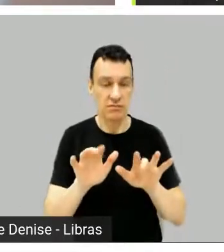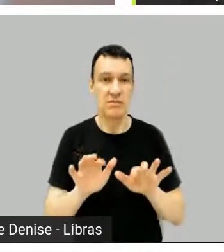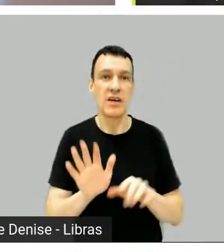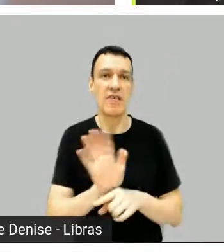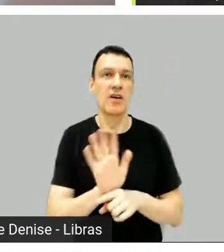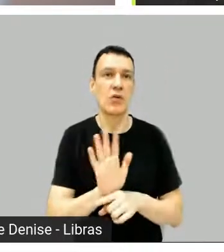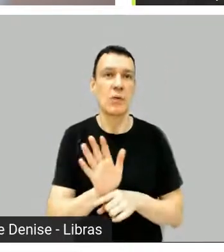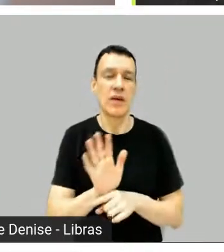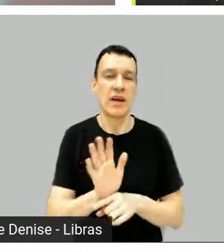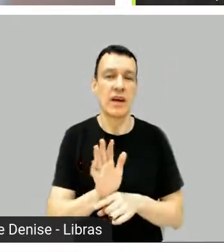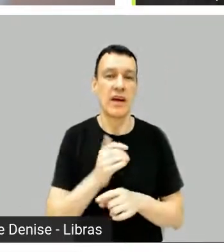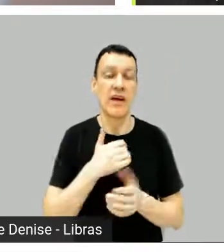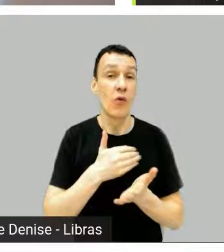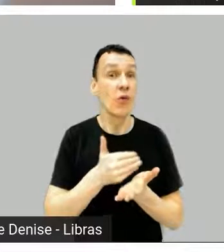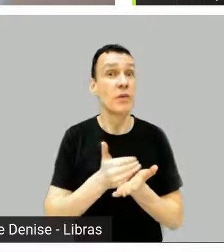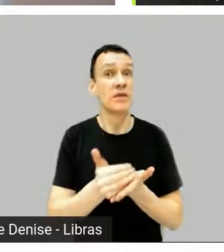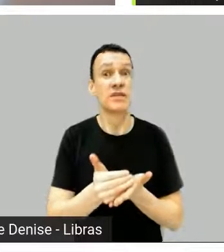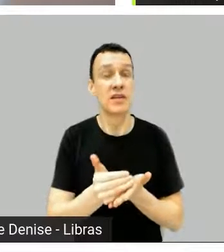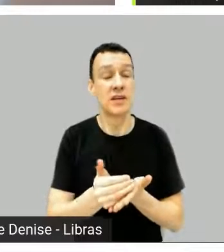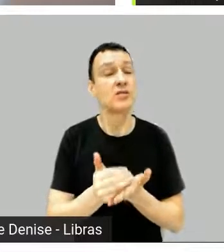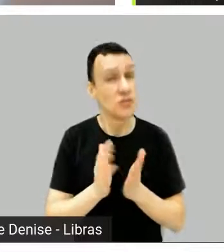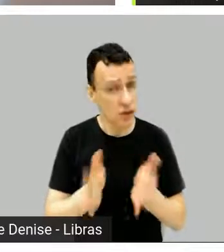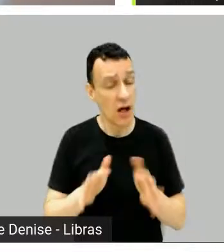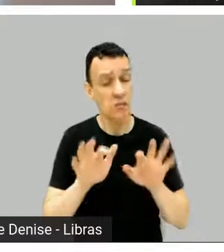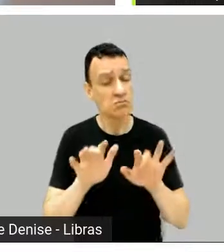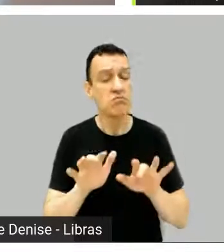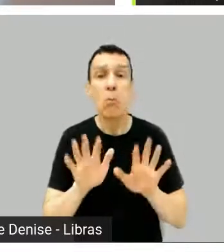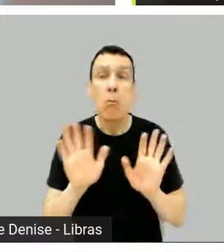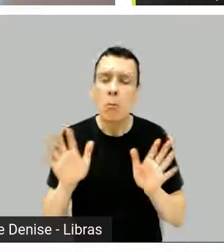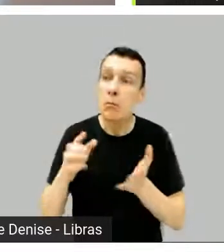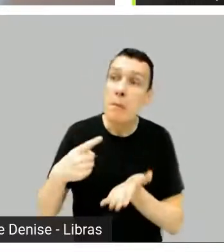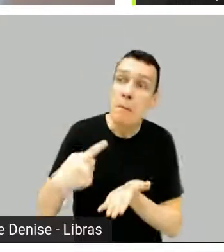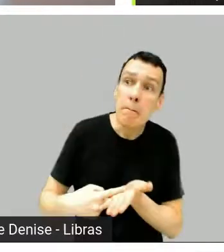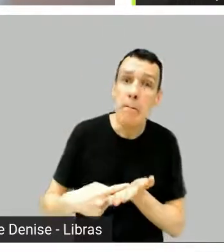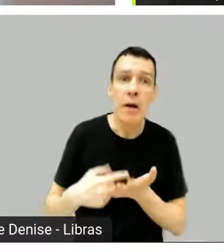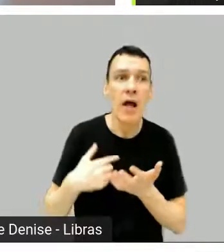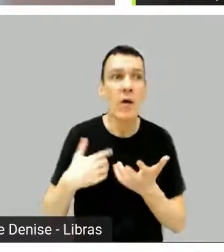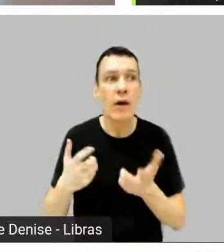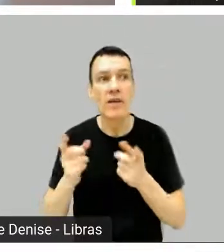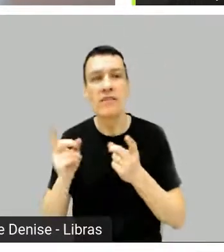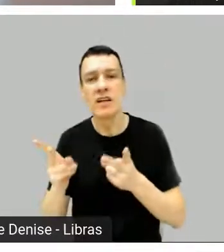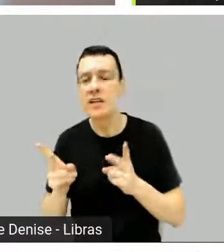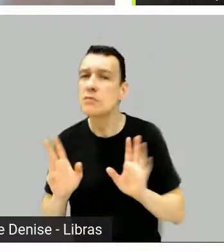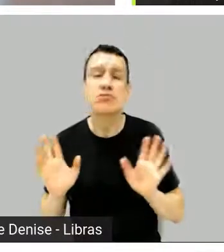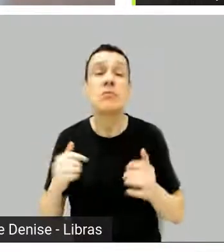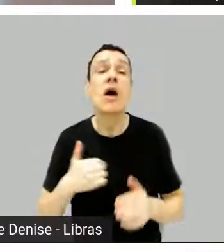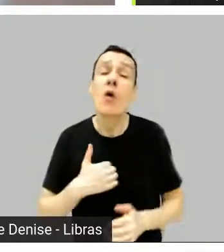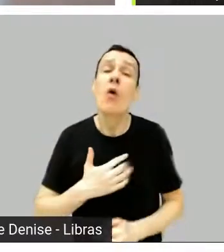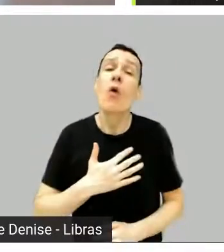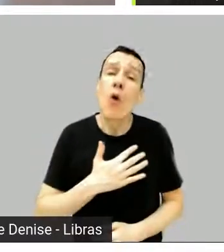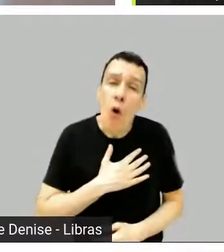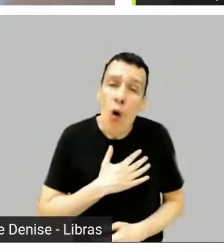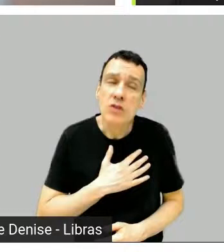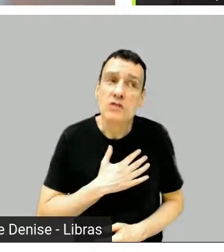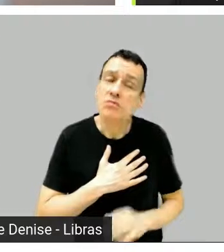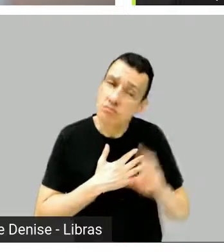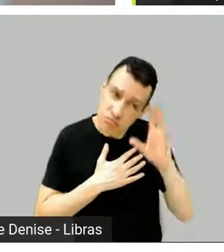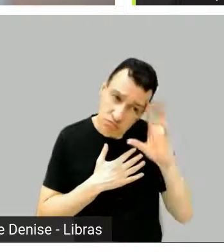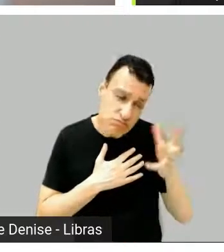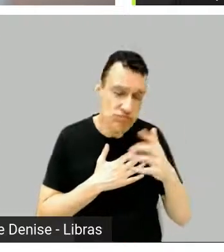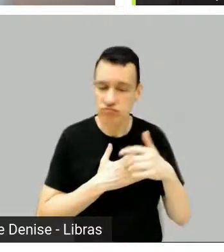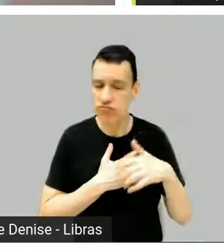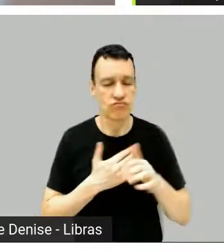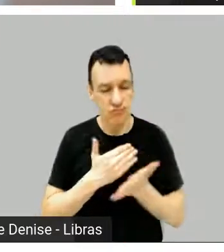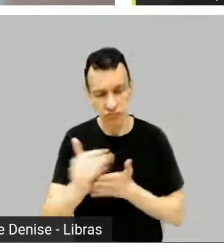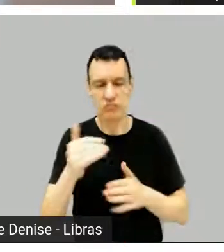posso, mas é... Na verdade, assim, mudando um pouquinho a sua pergunta para